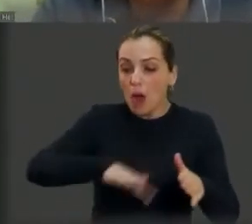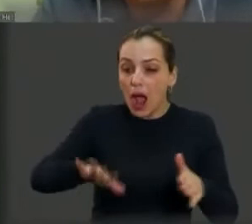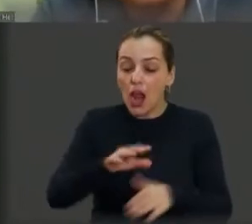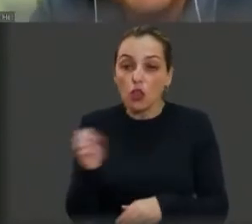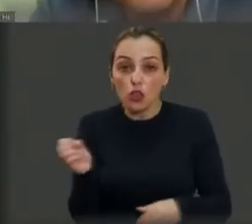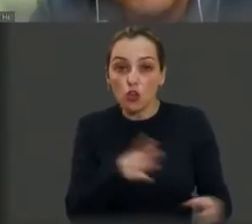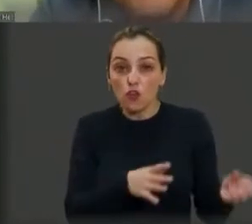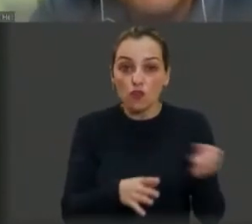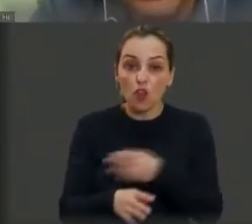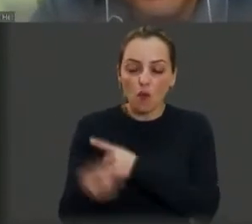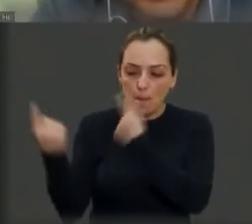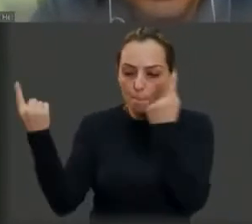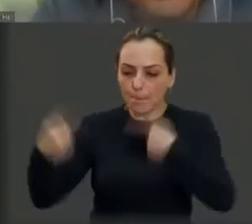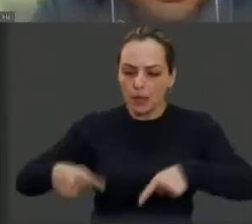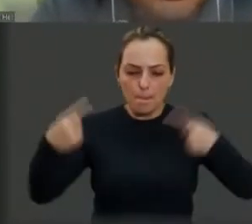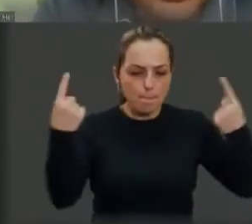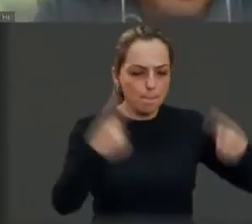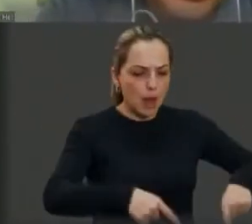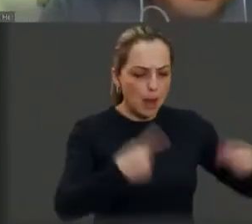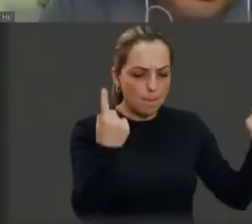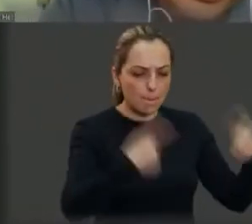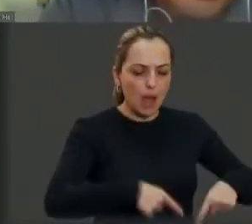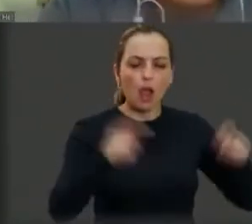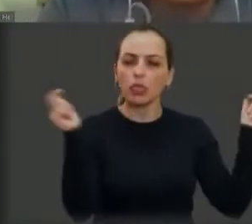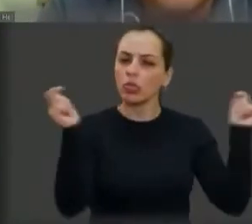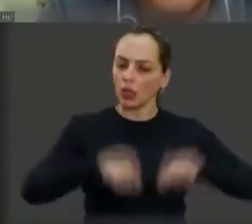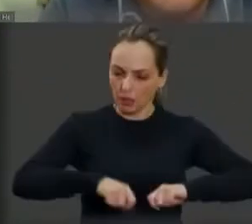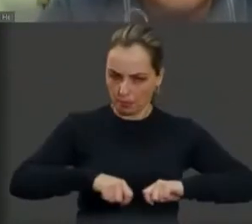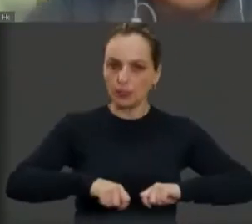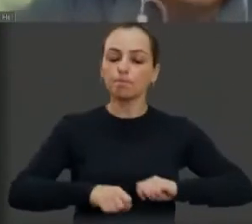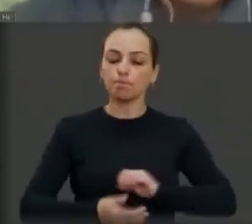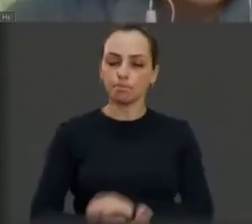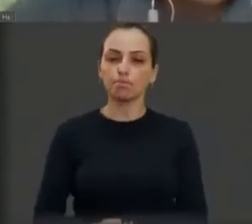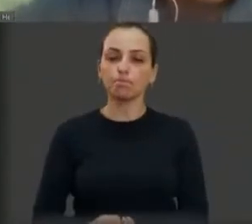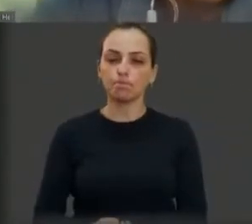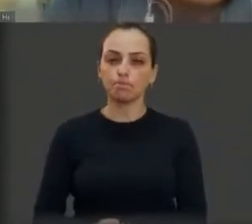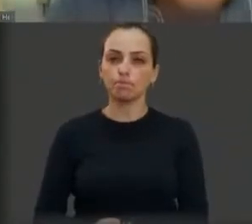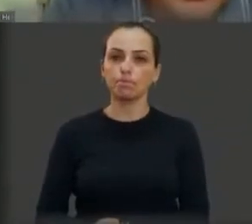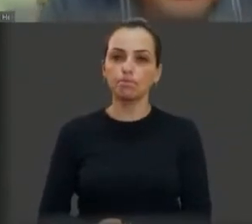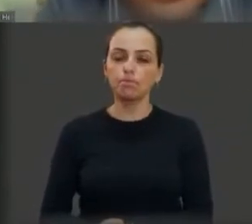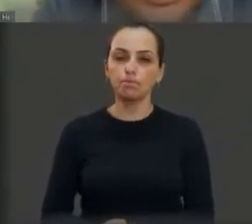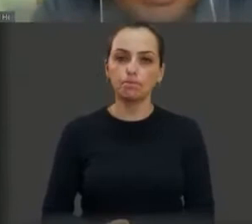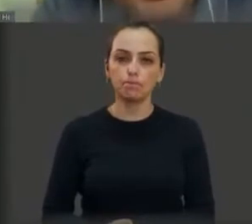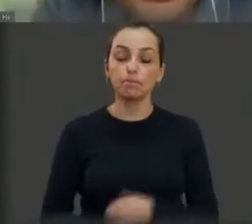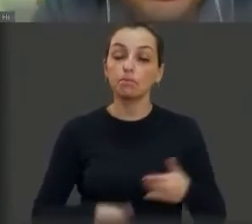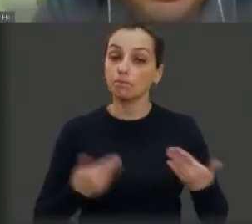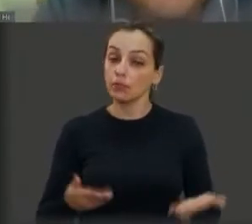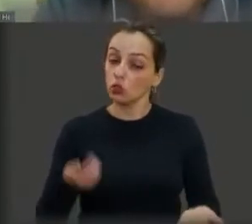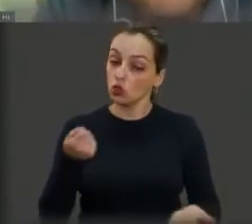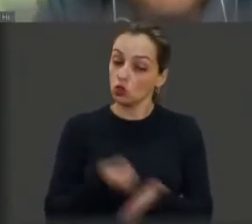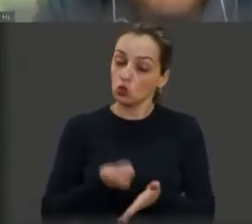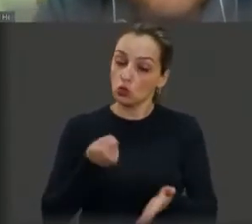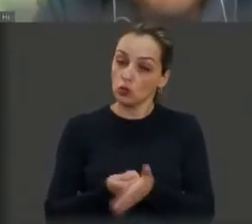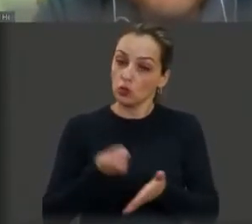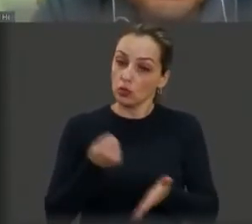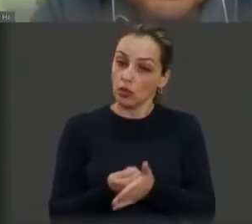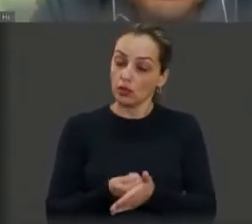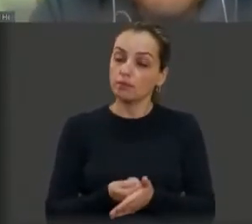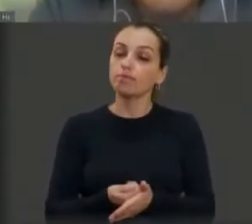receber competições de alto nível, e isso também está no cronograma. Vamos lutar para que isso